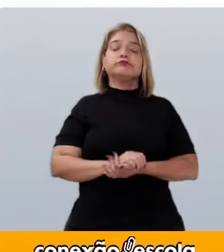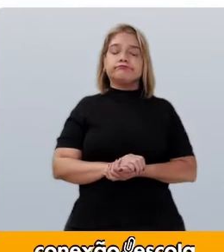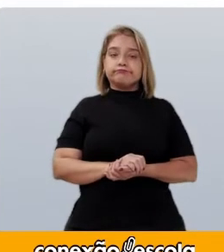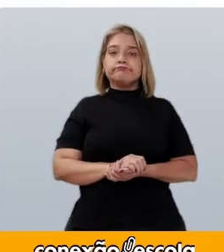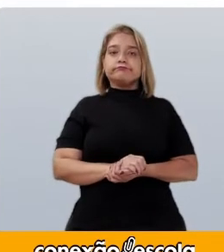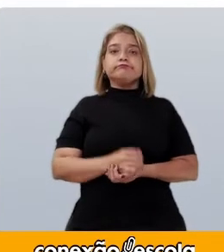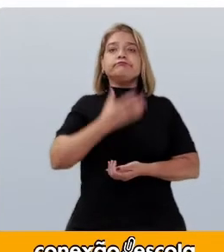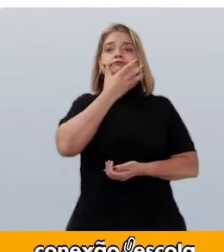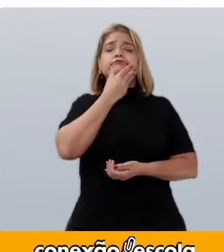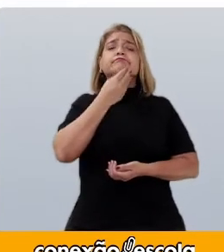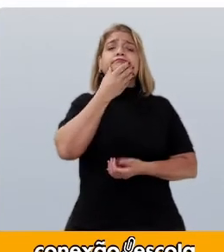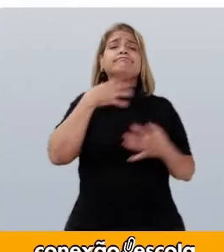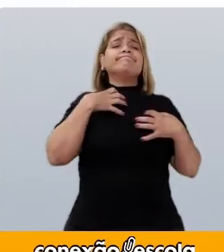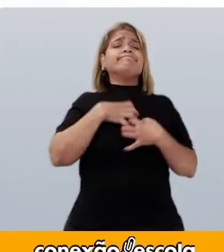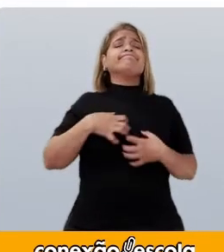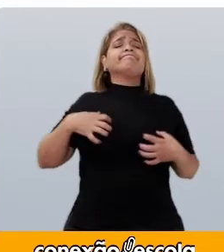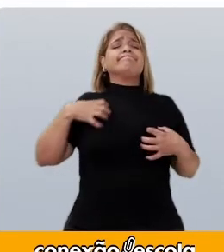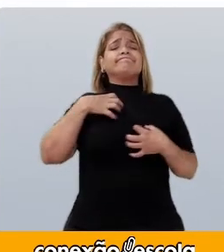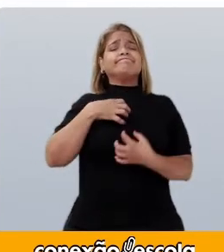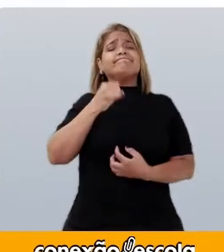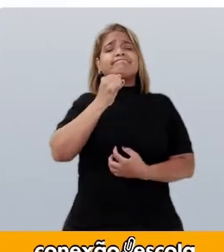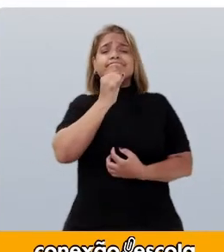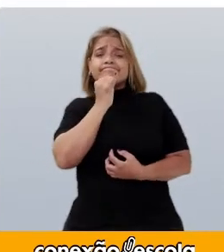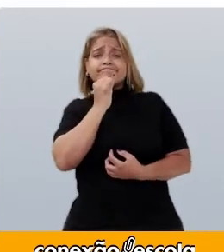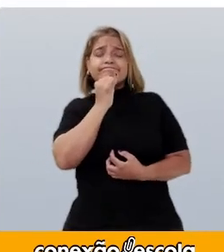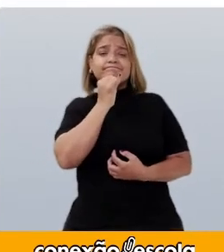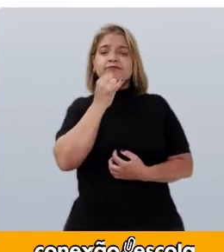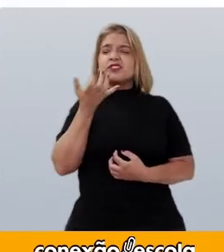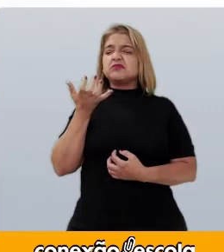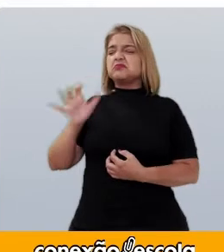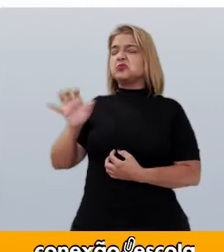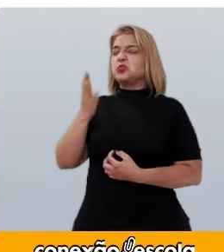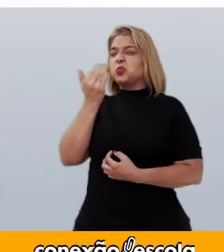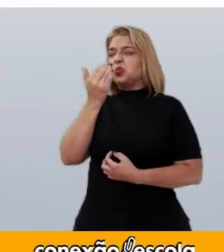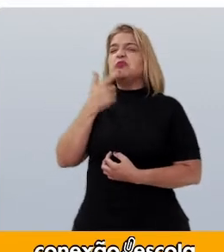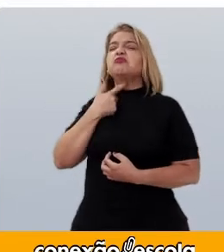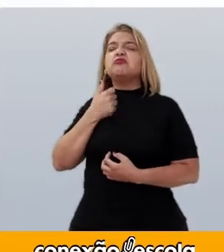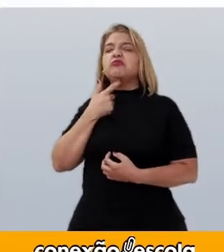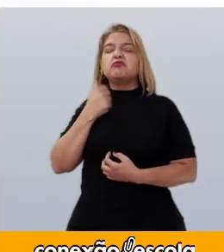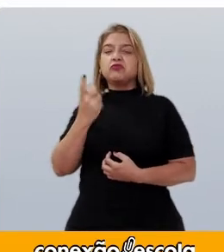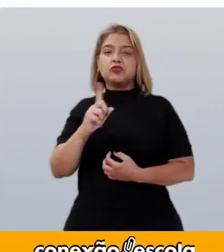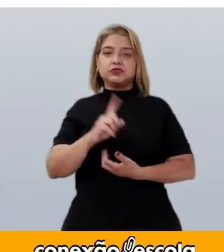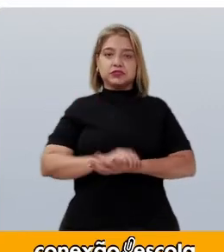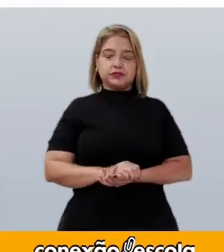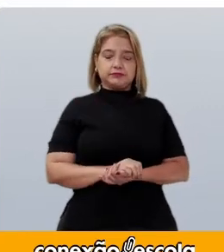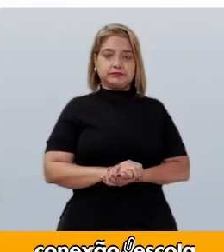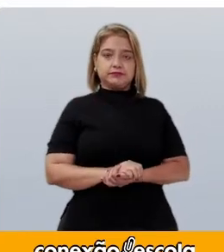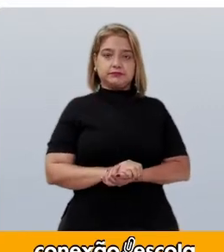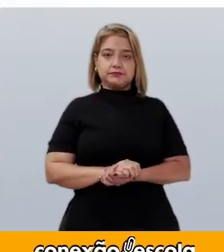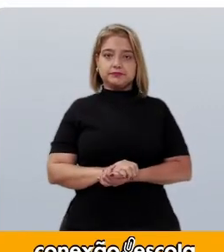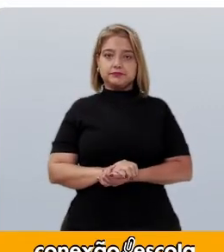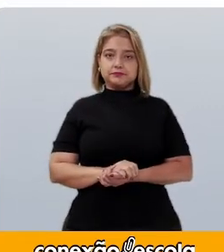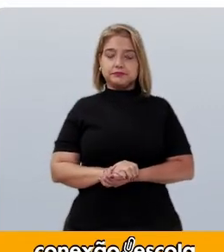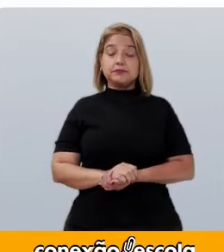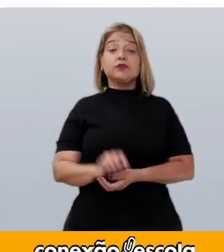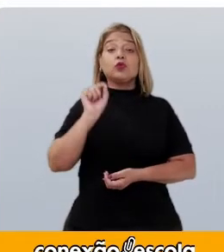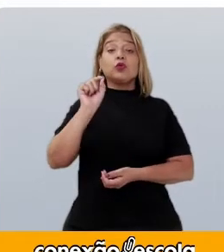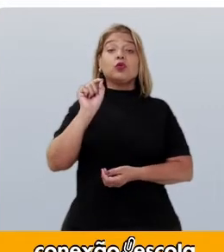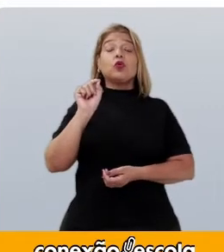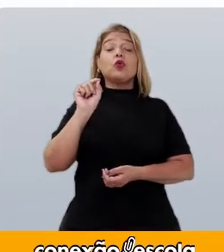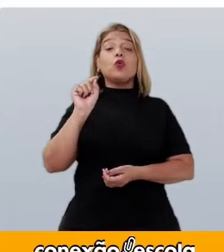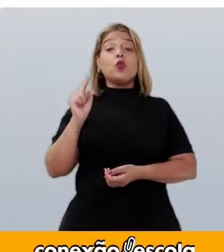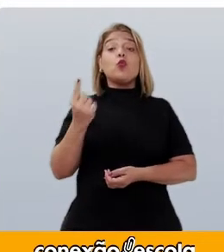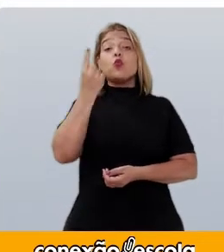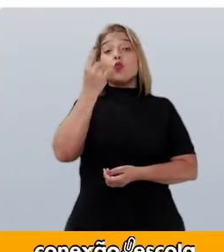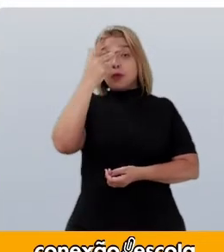O rapaz ficou muito triste e não quis comer. Um caboclo, que era a